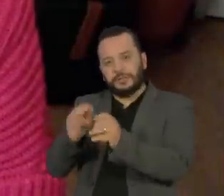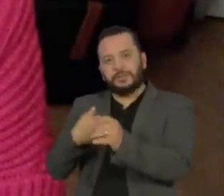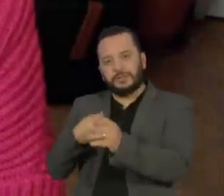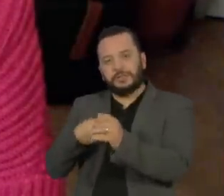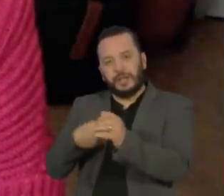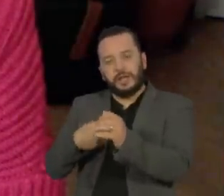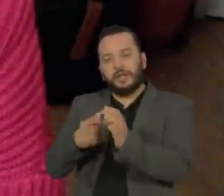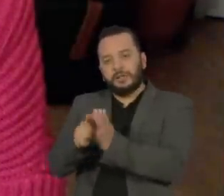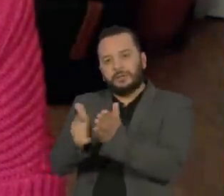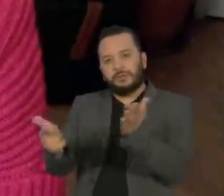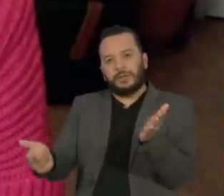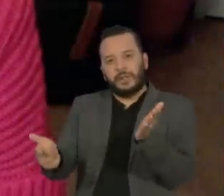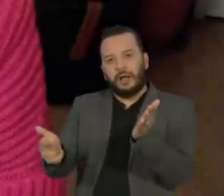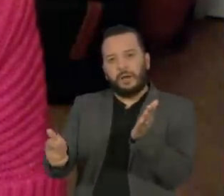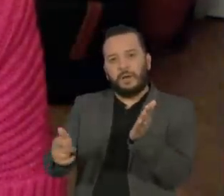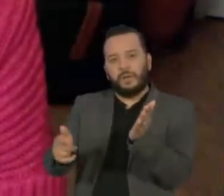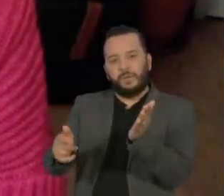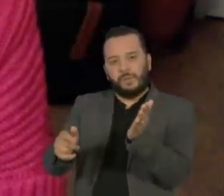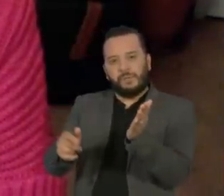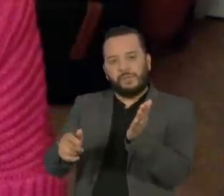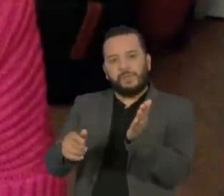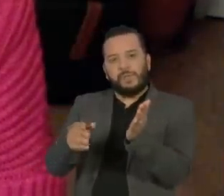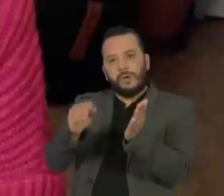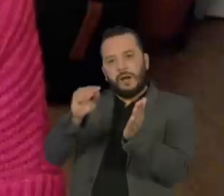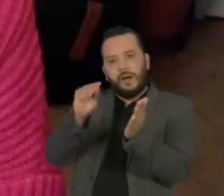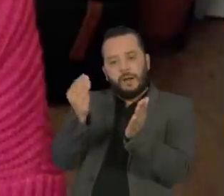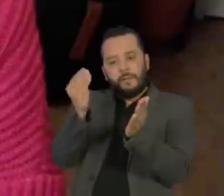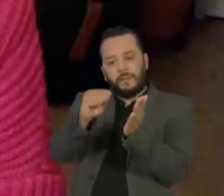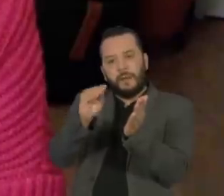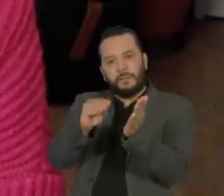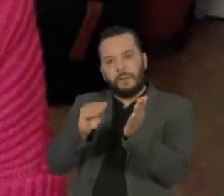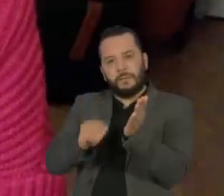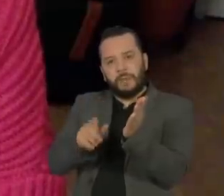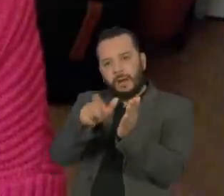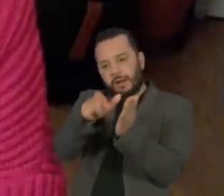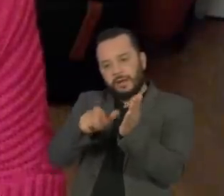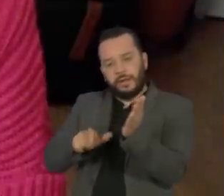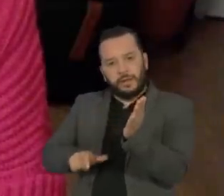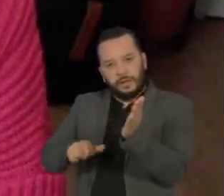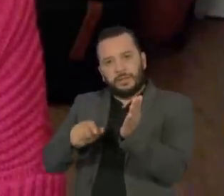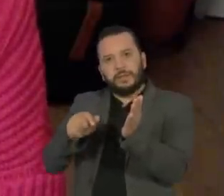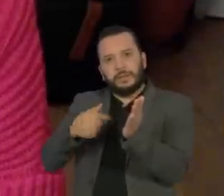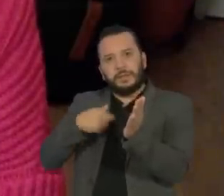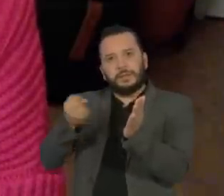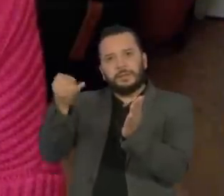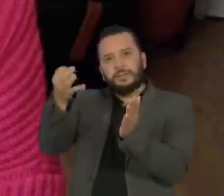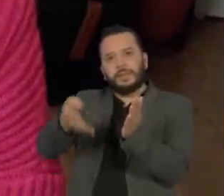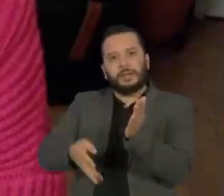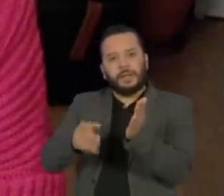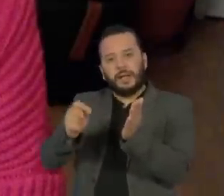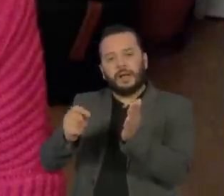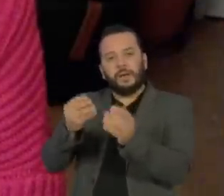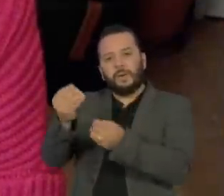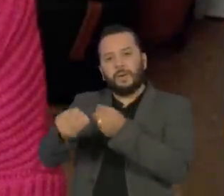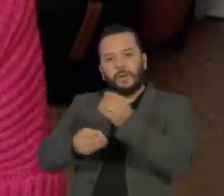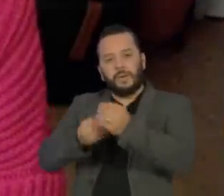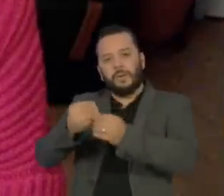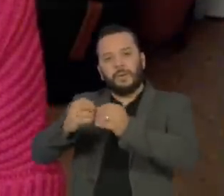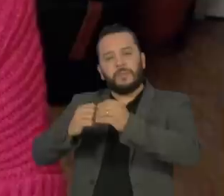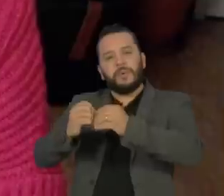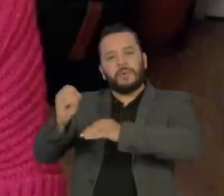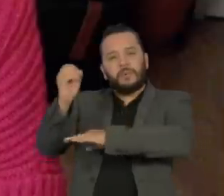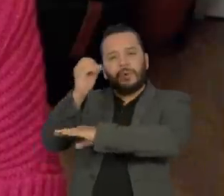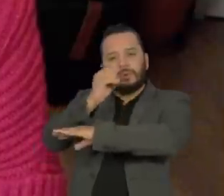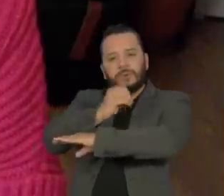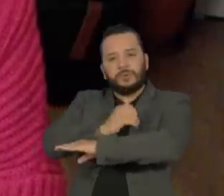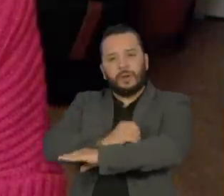querer falar de, fazer uma coluna Rubem Braga, falar de um pôr do sol, um abraço de um filho